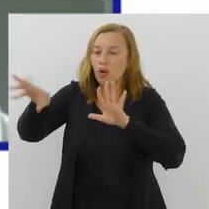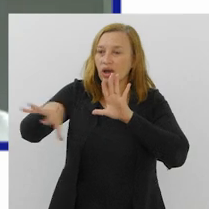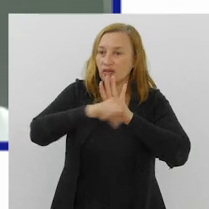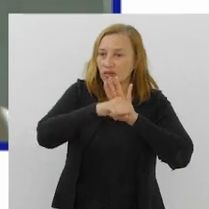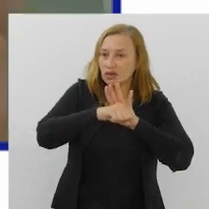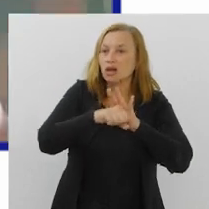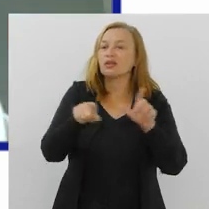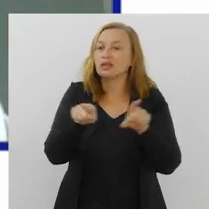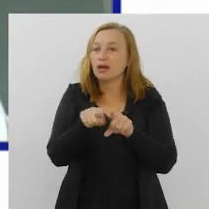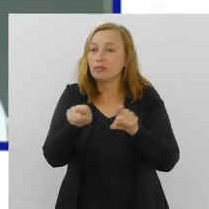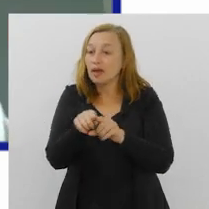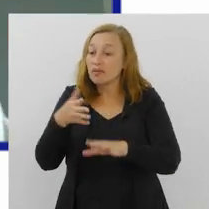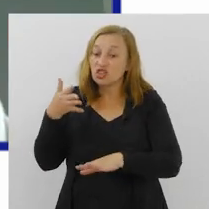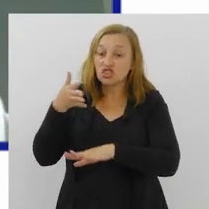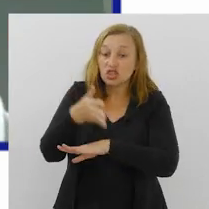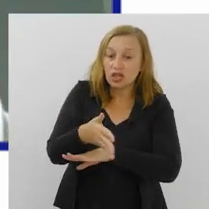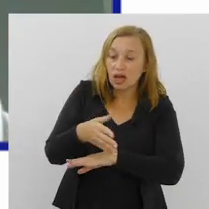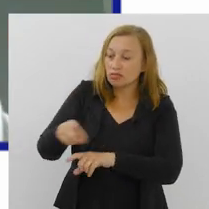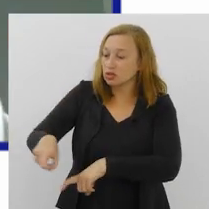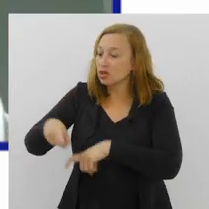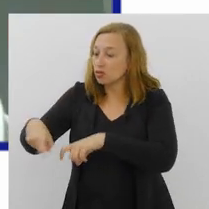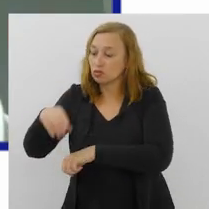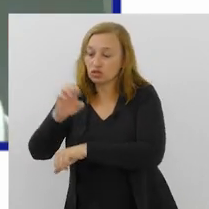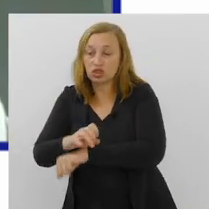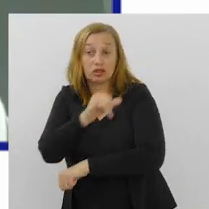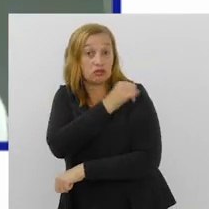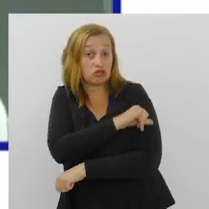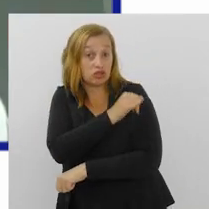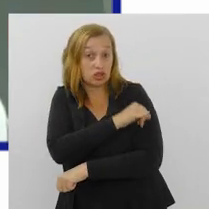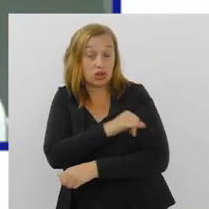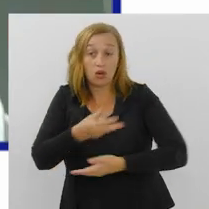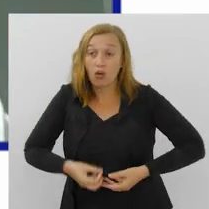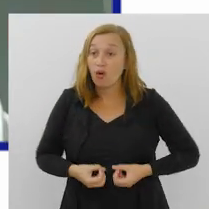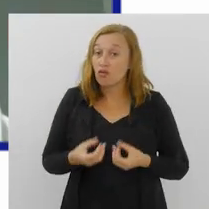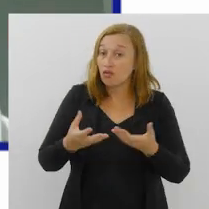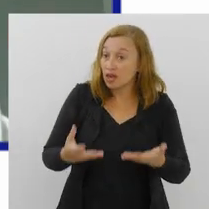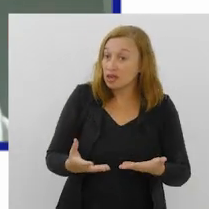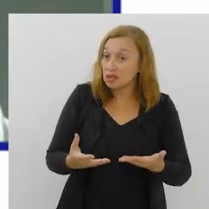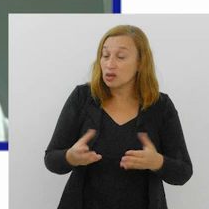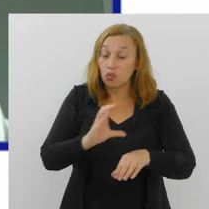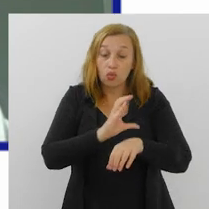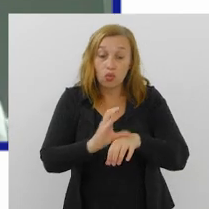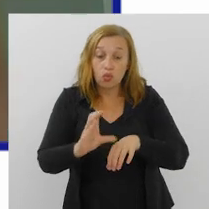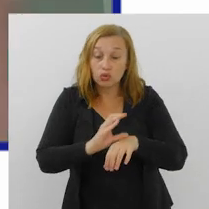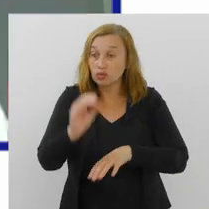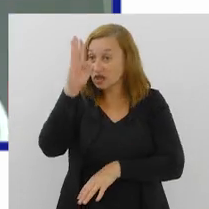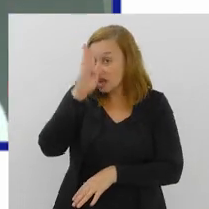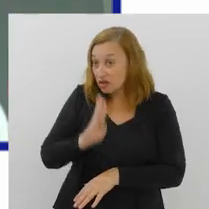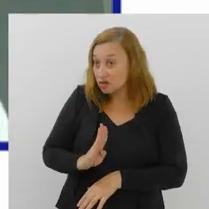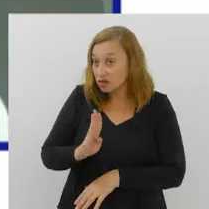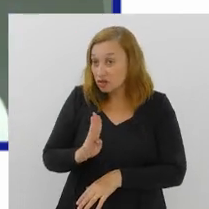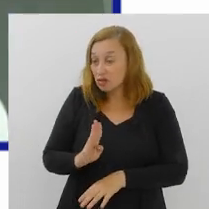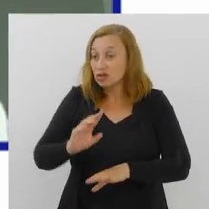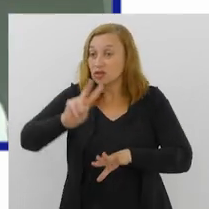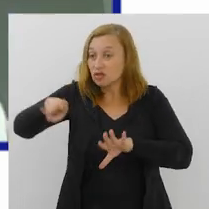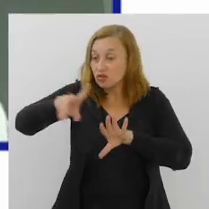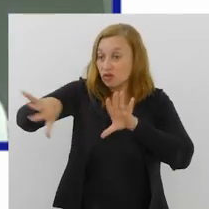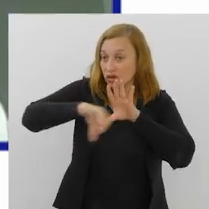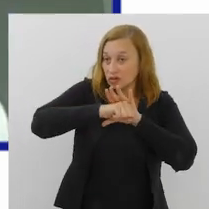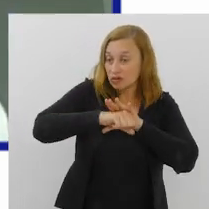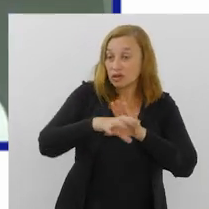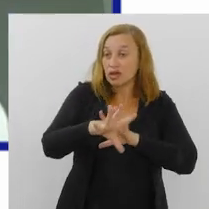também para o interior do Estado do Rio de Janeiro e oferecendo cursos gratuitos de